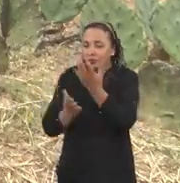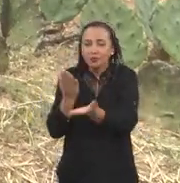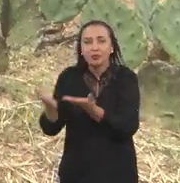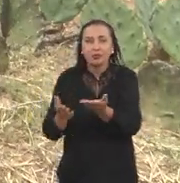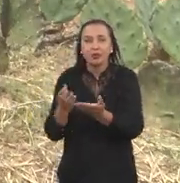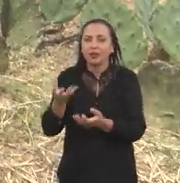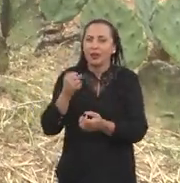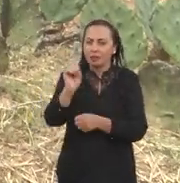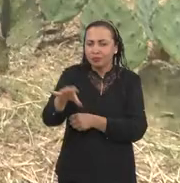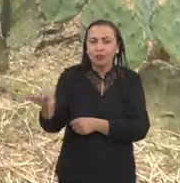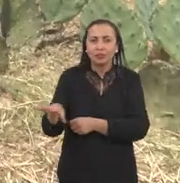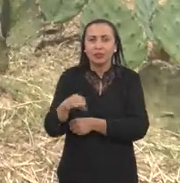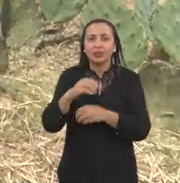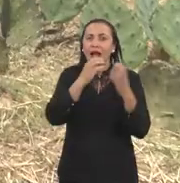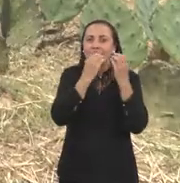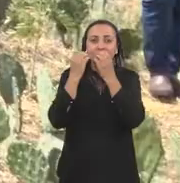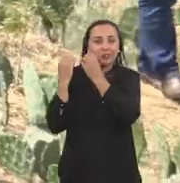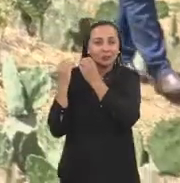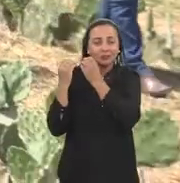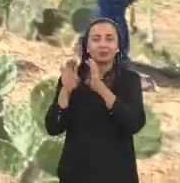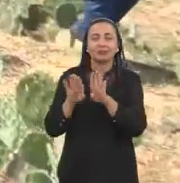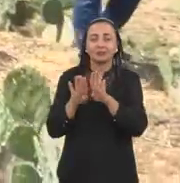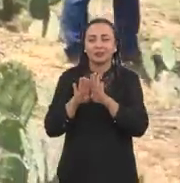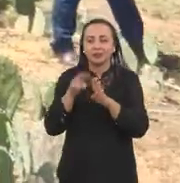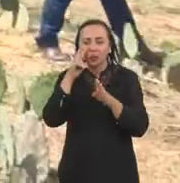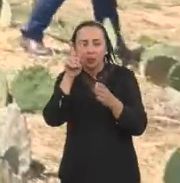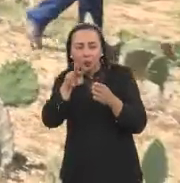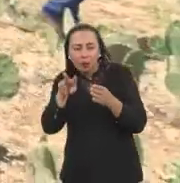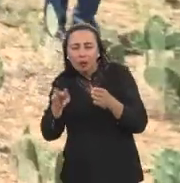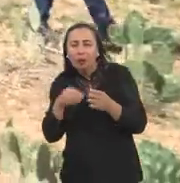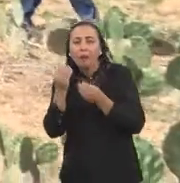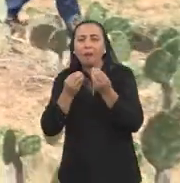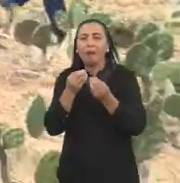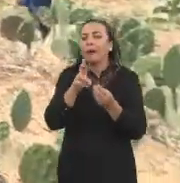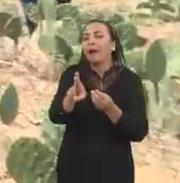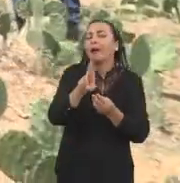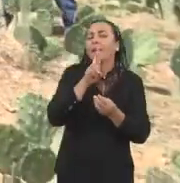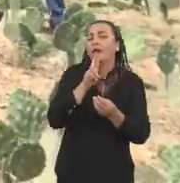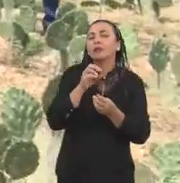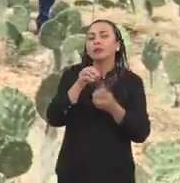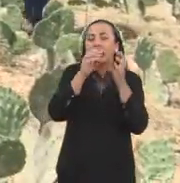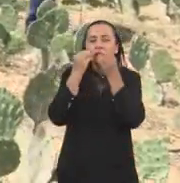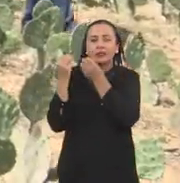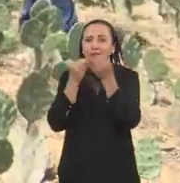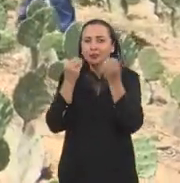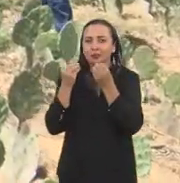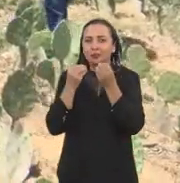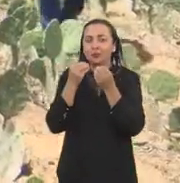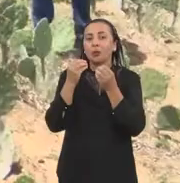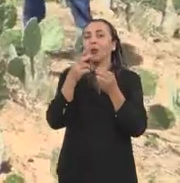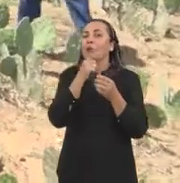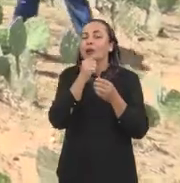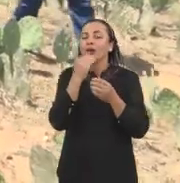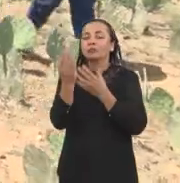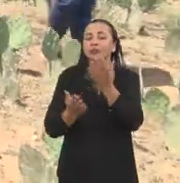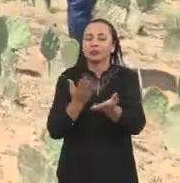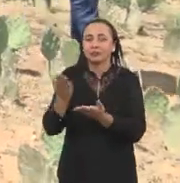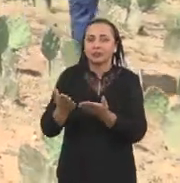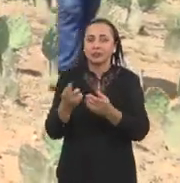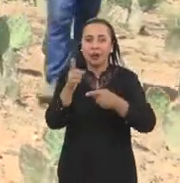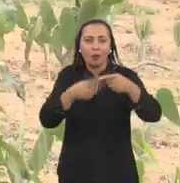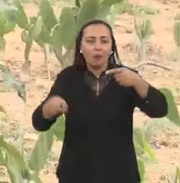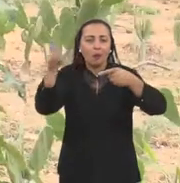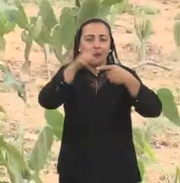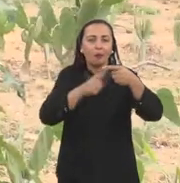de tratamento de esgoto, a gente pretende plantar o milho e avaliar tanto a produtividade como a resposta do milho à irrigação com água residuária